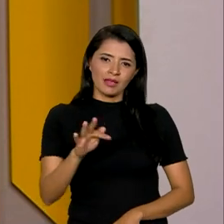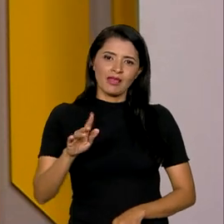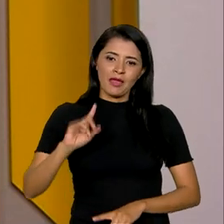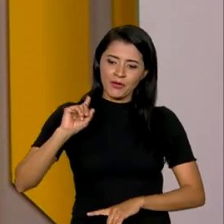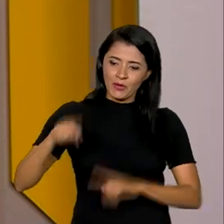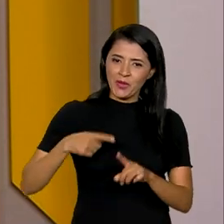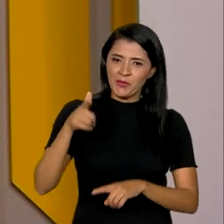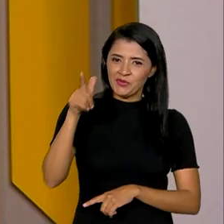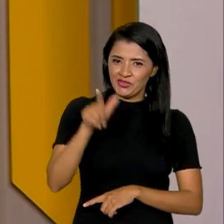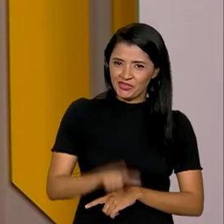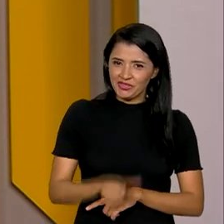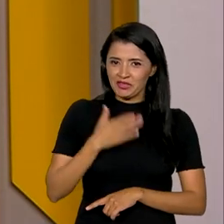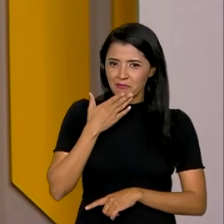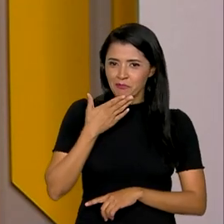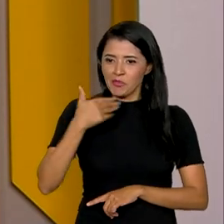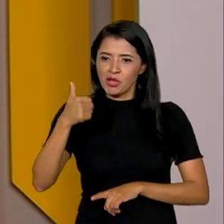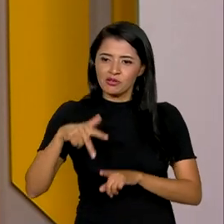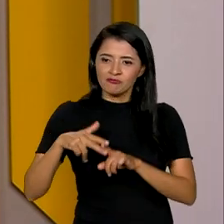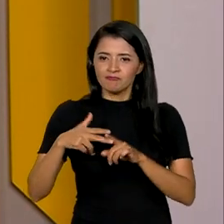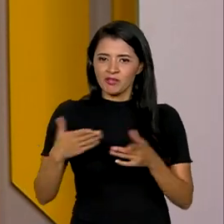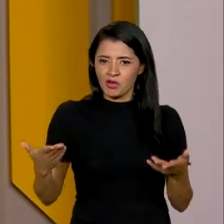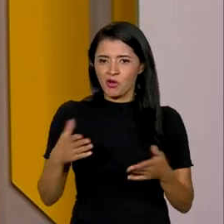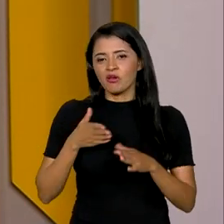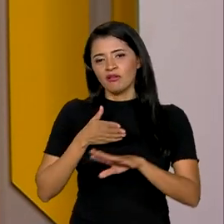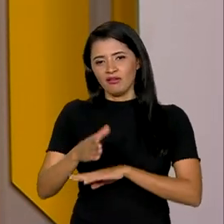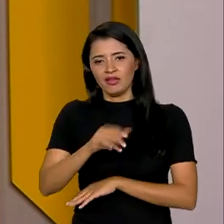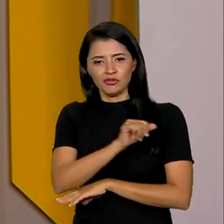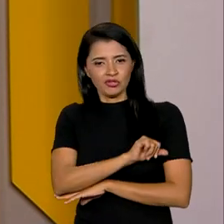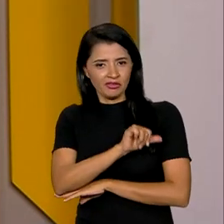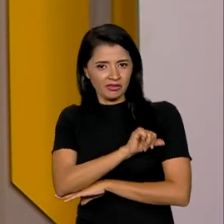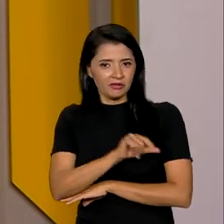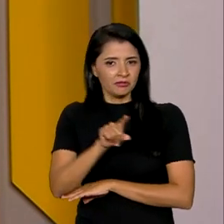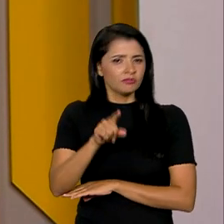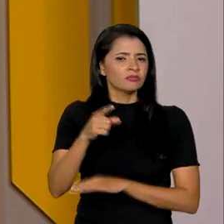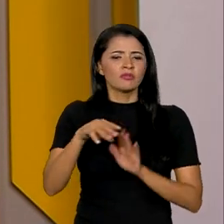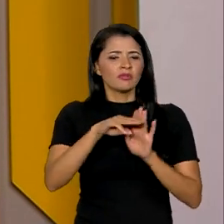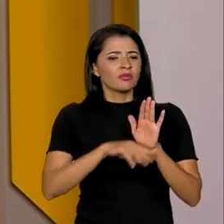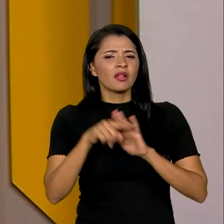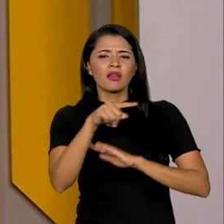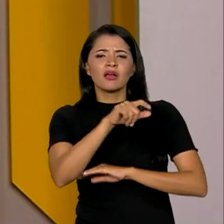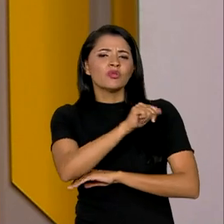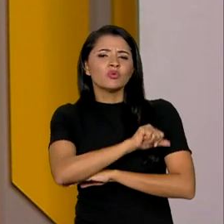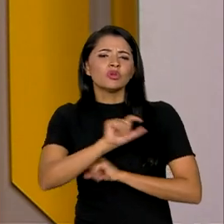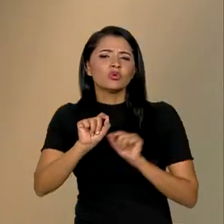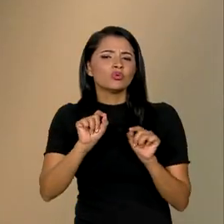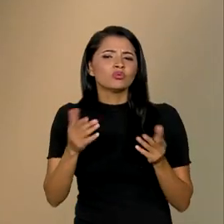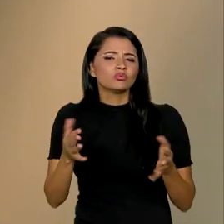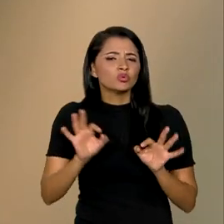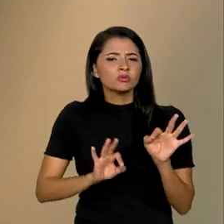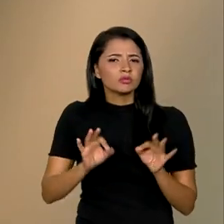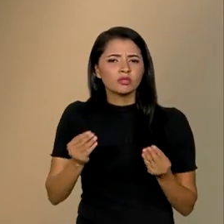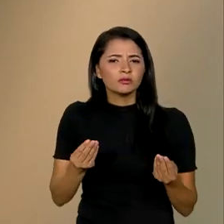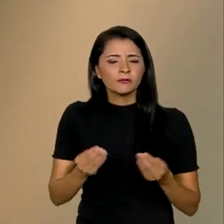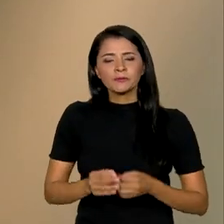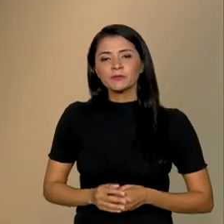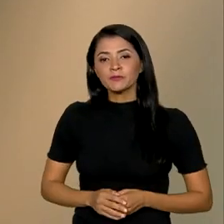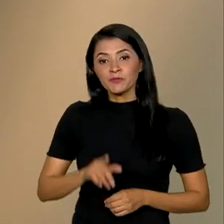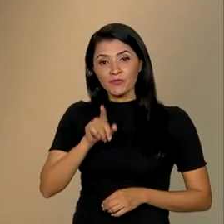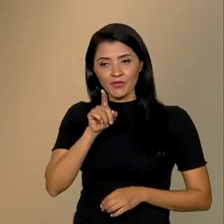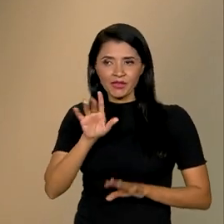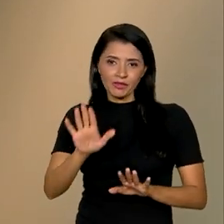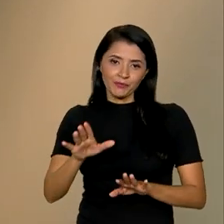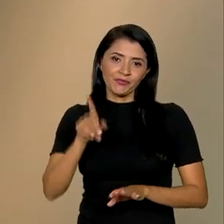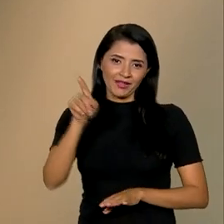o sucesso e até aperfeiçoar, nessa edição do Rio de Janeiro, né? O que está programado para o Rio, secretário? Então, nós, lá em